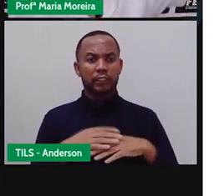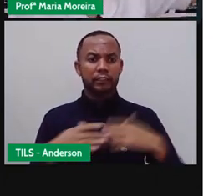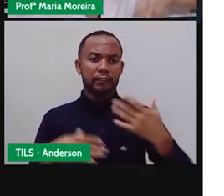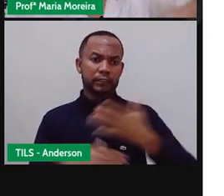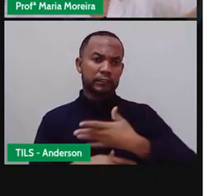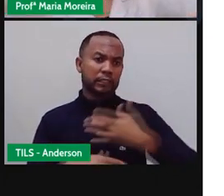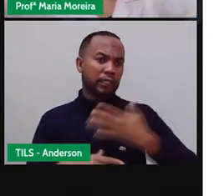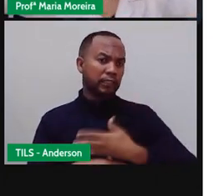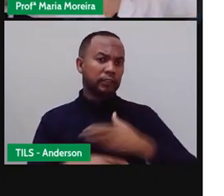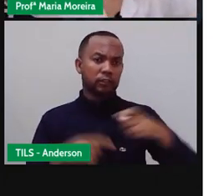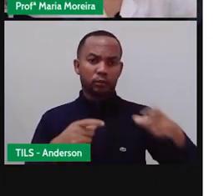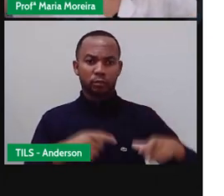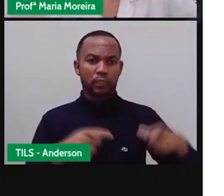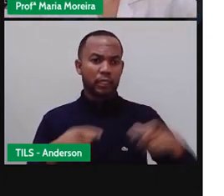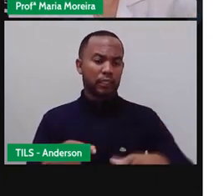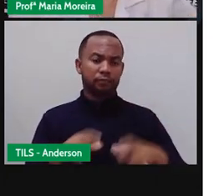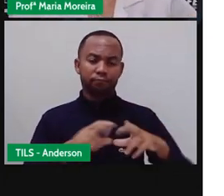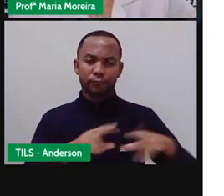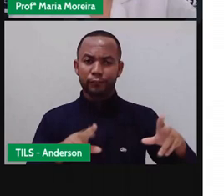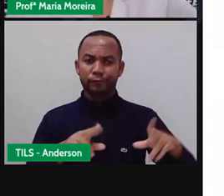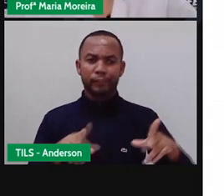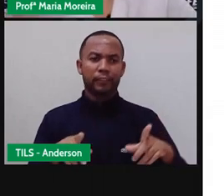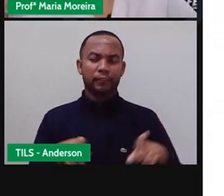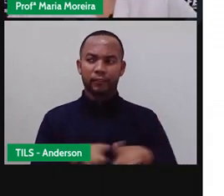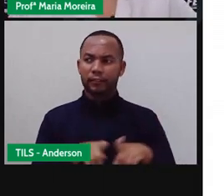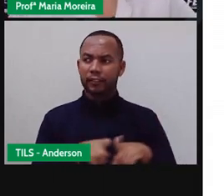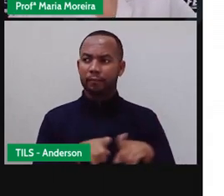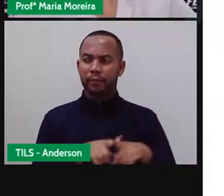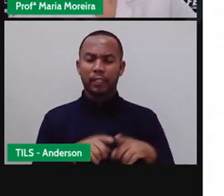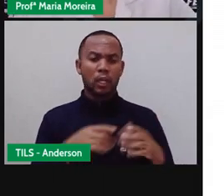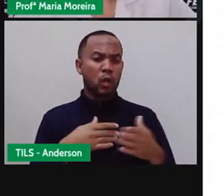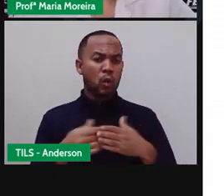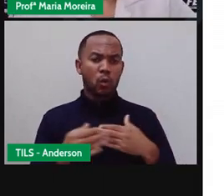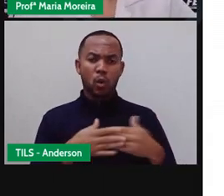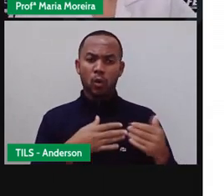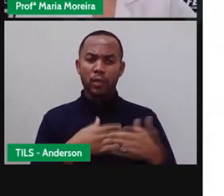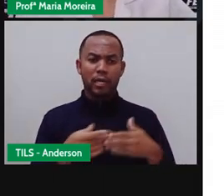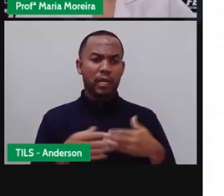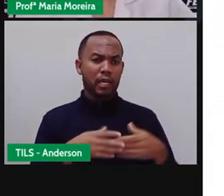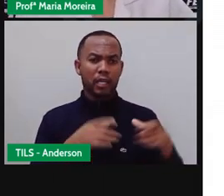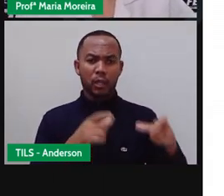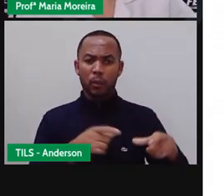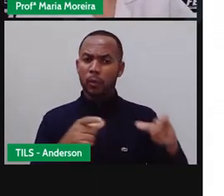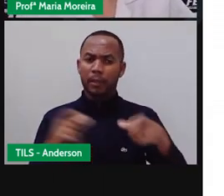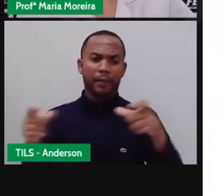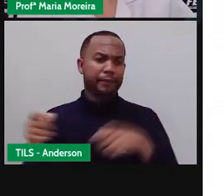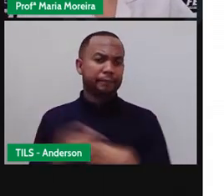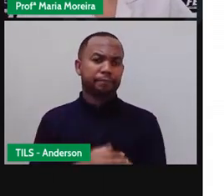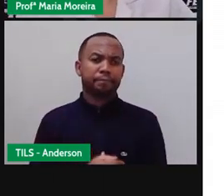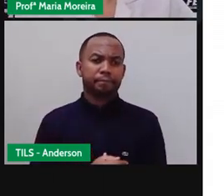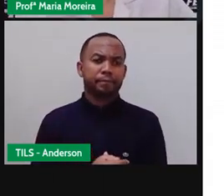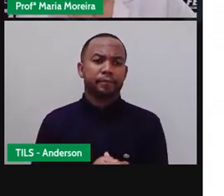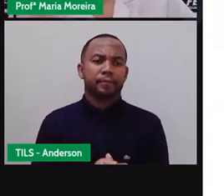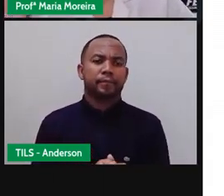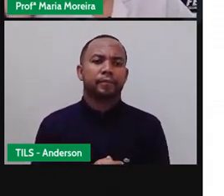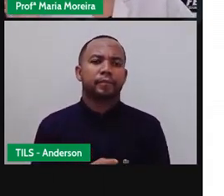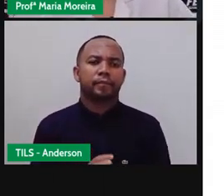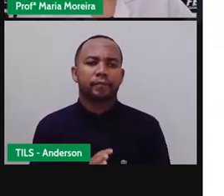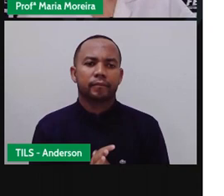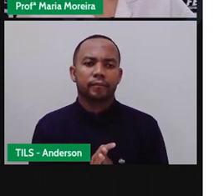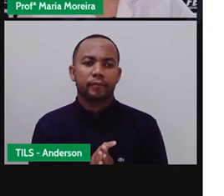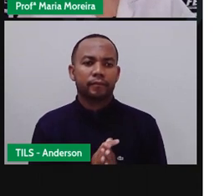eu converso com o Anderson, que está em outro, eu converso com o Provânia, que está em outro. E não tem distância, exatamente, o Provânia acabou de dar aqui